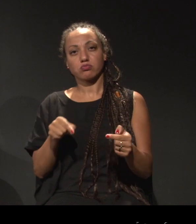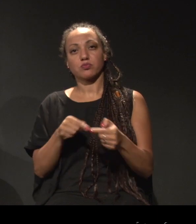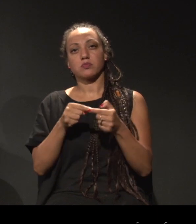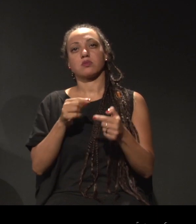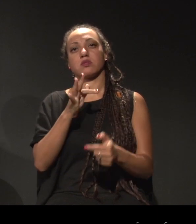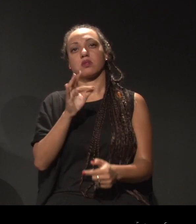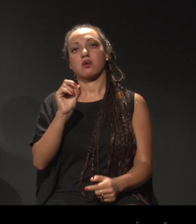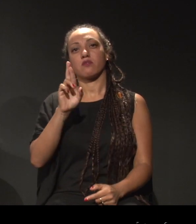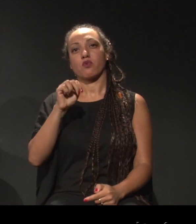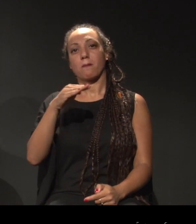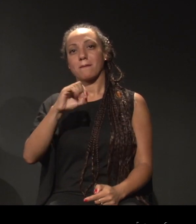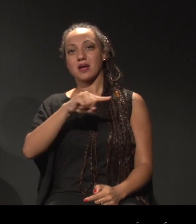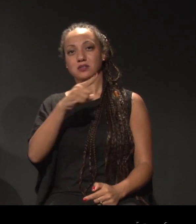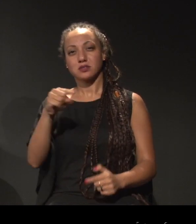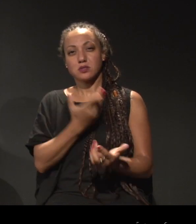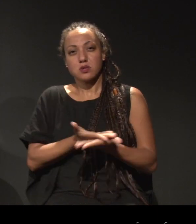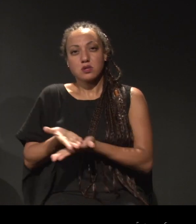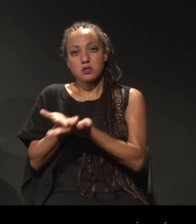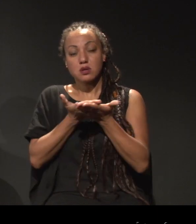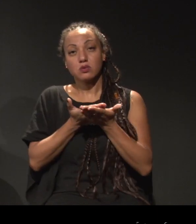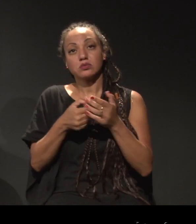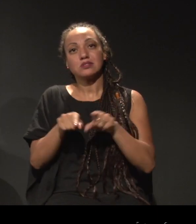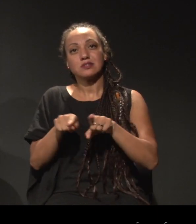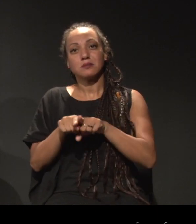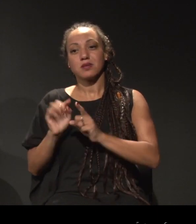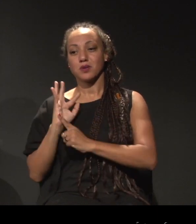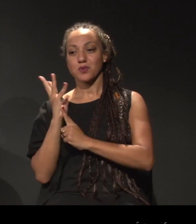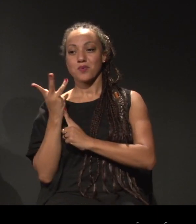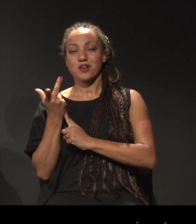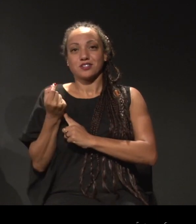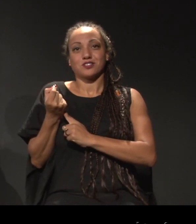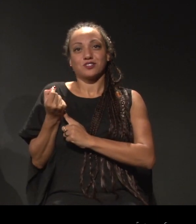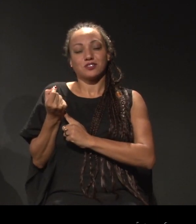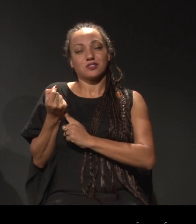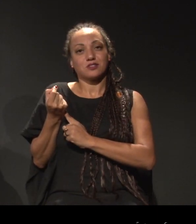o artista em estado latente.